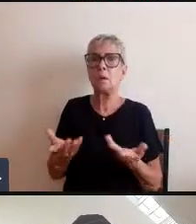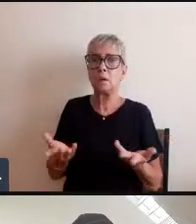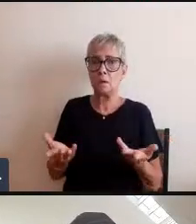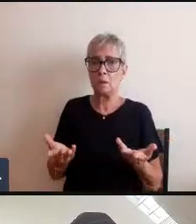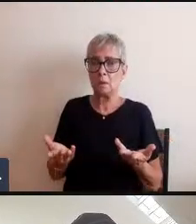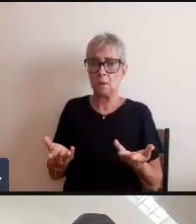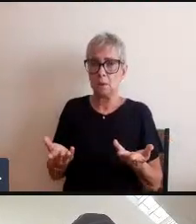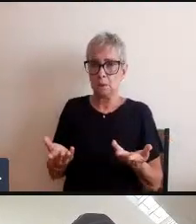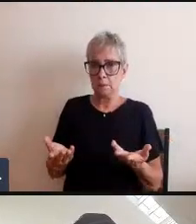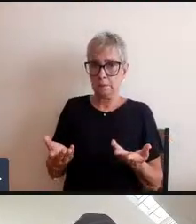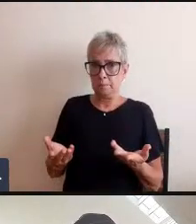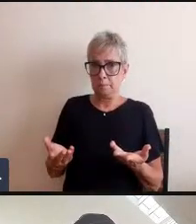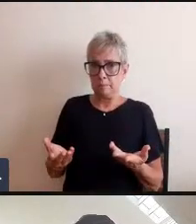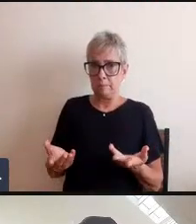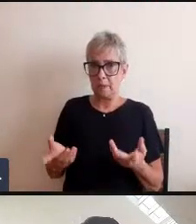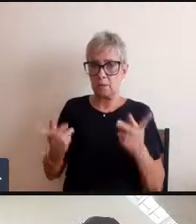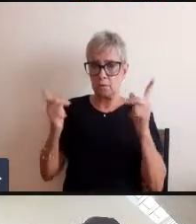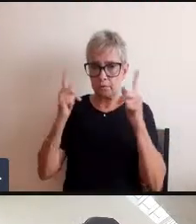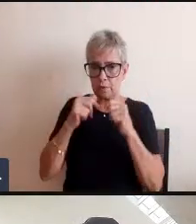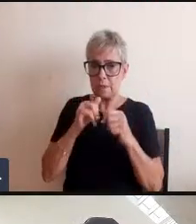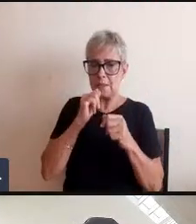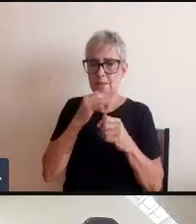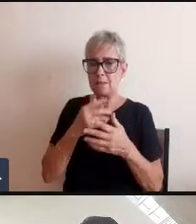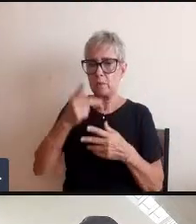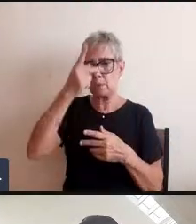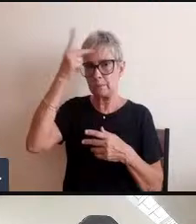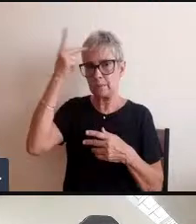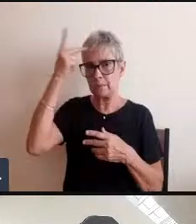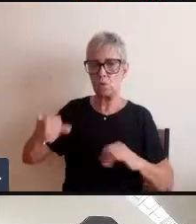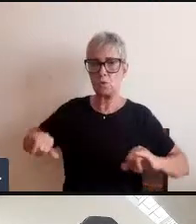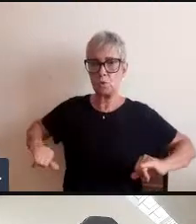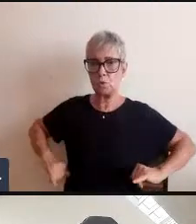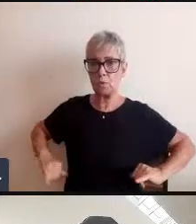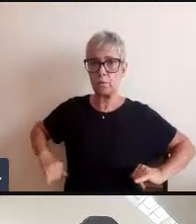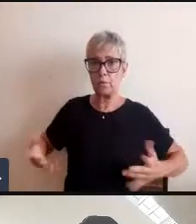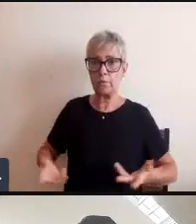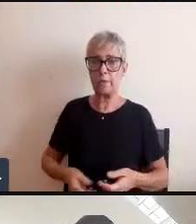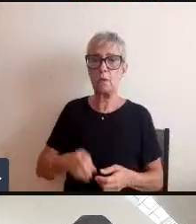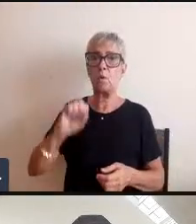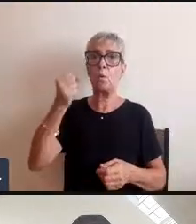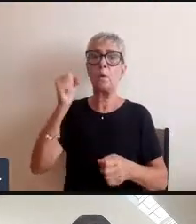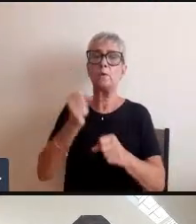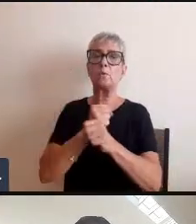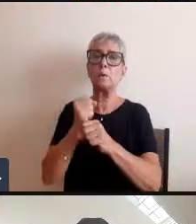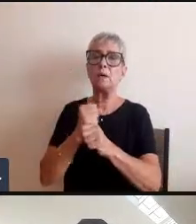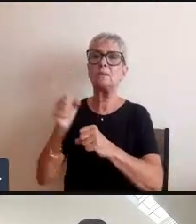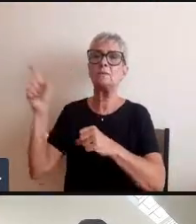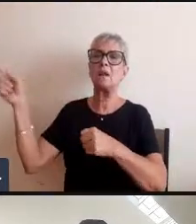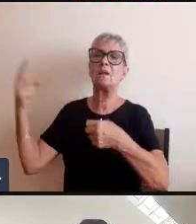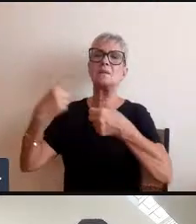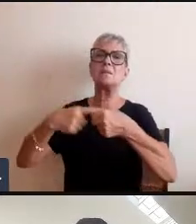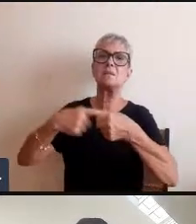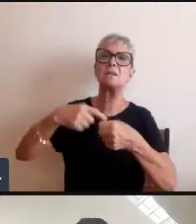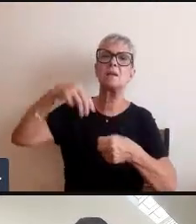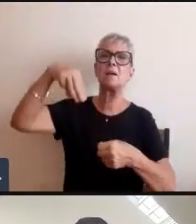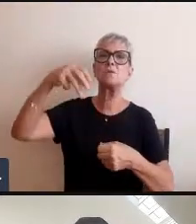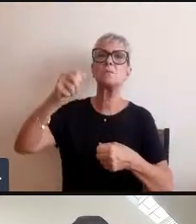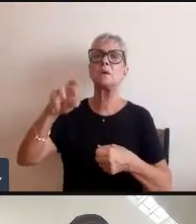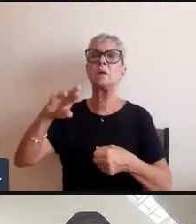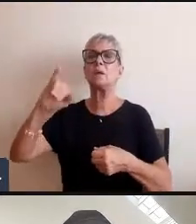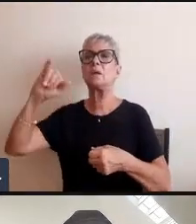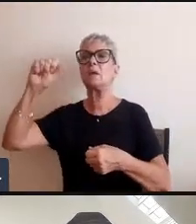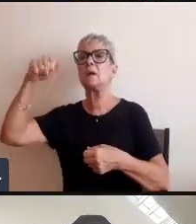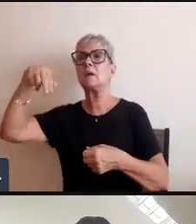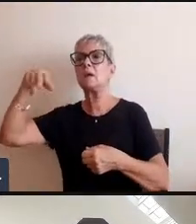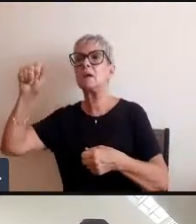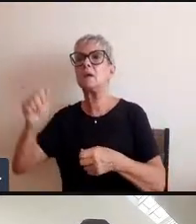é complicado as pessoas que estão sofrendo há 8 anos de Mariana em toda a bacia do Rio Doce lá em